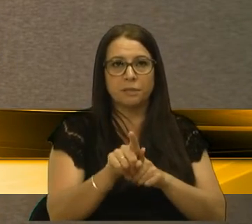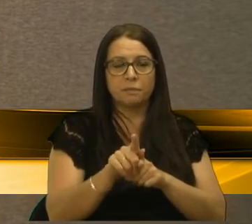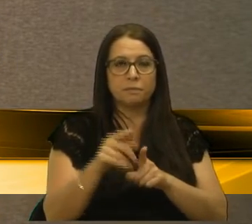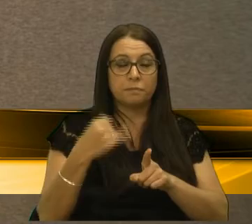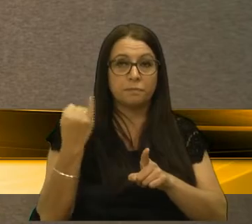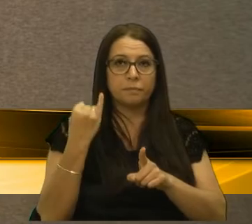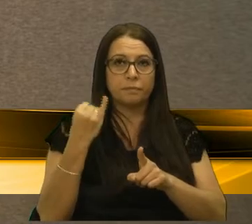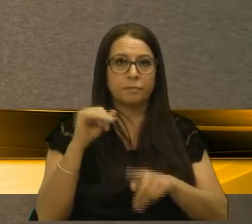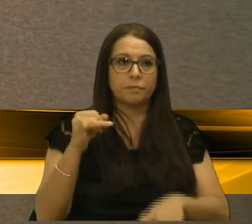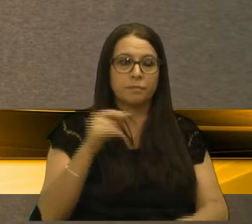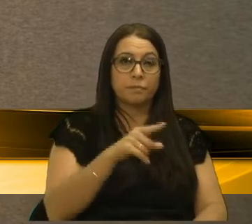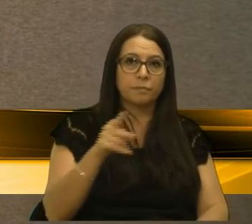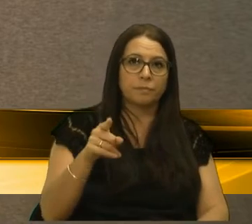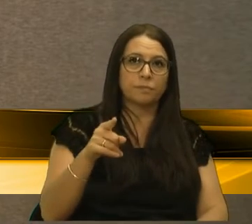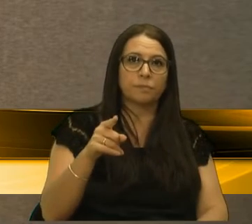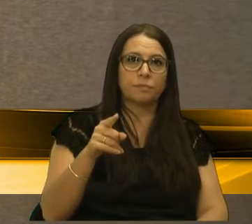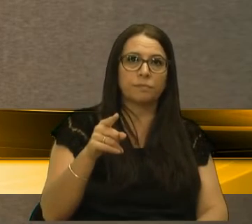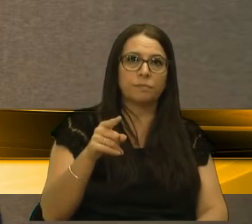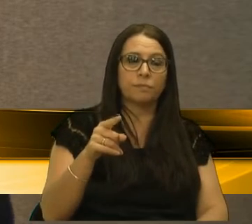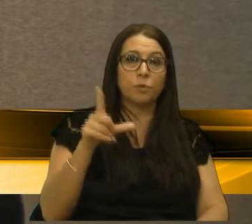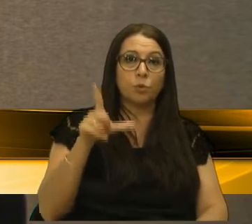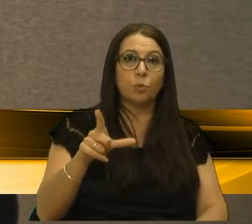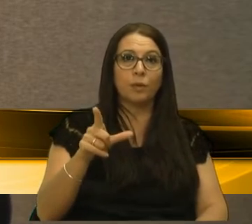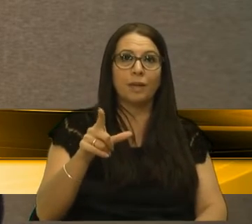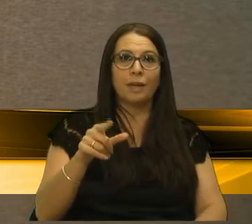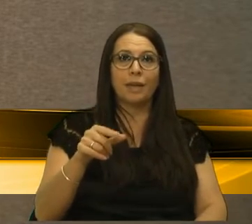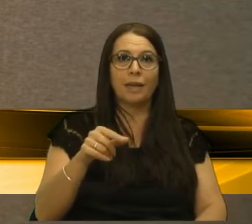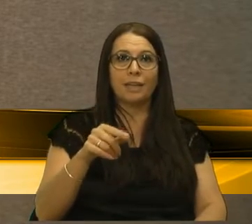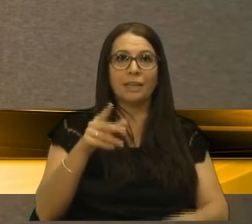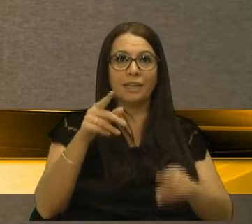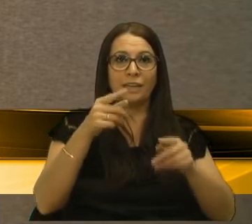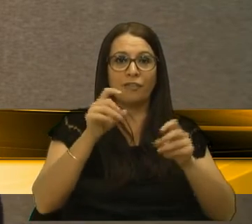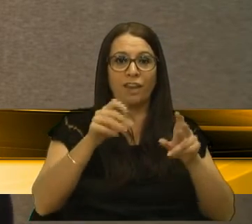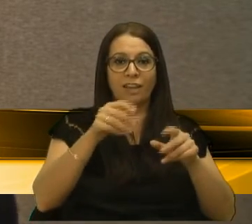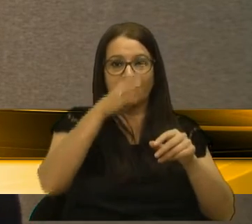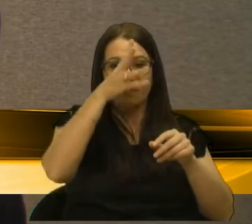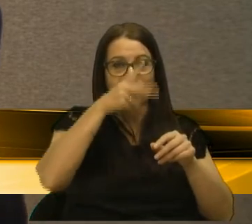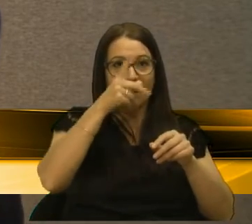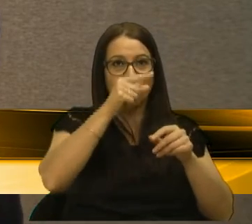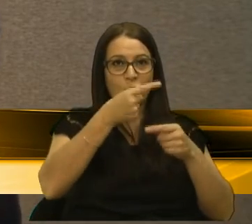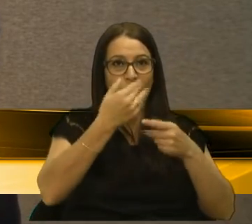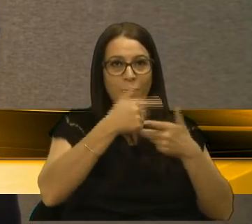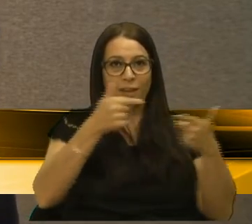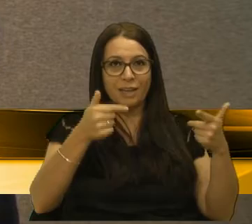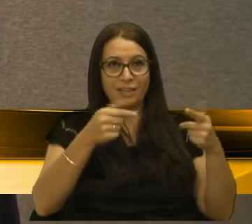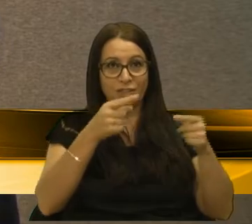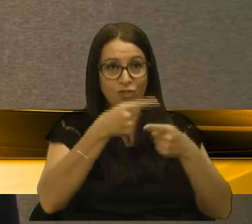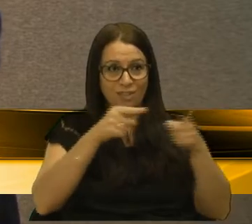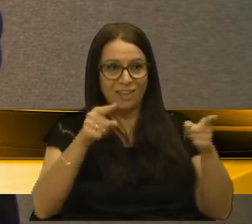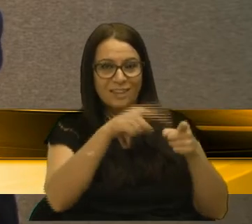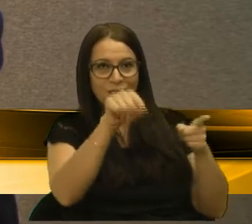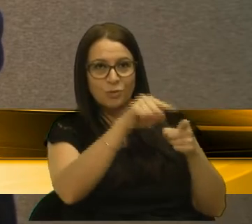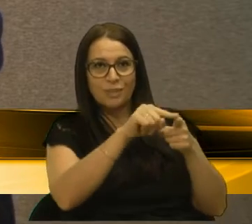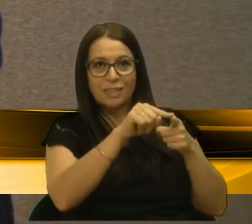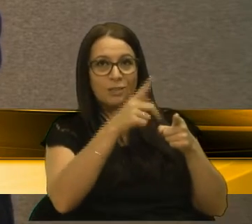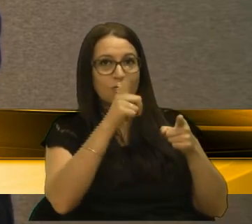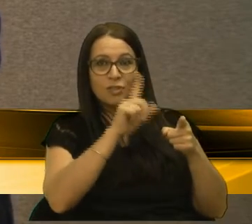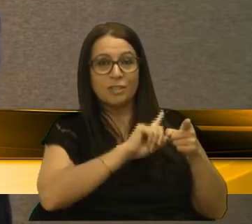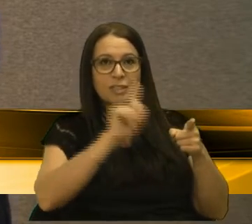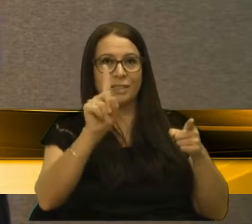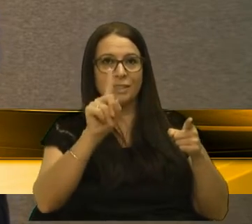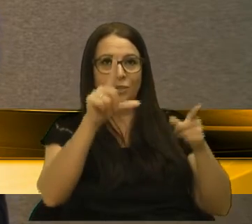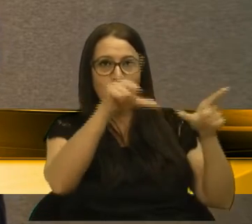com o Juventude, nas galeterias, estava Porto Alegre toda dentro. Não tinha quem foi para as